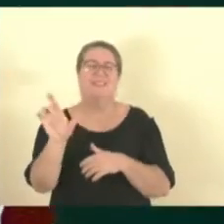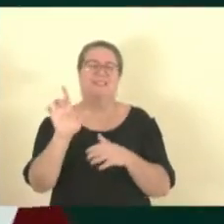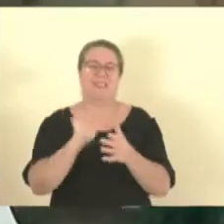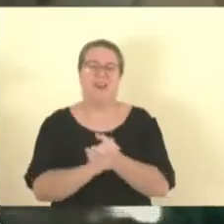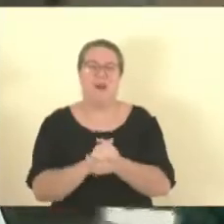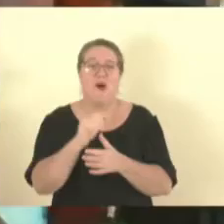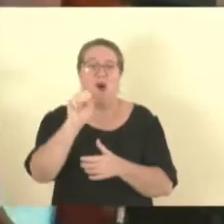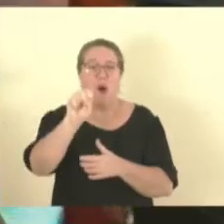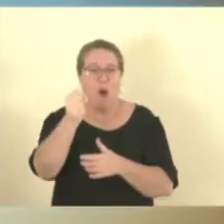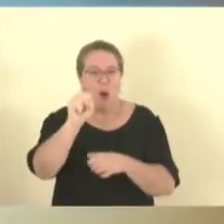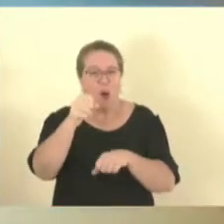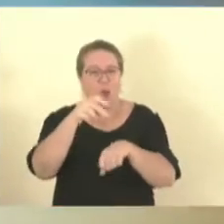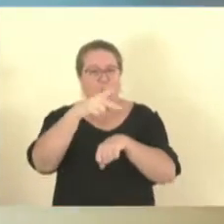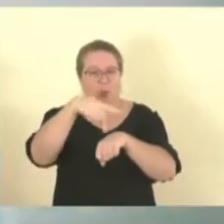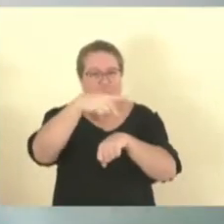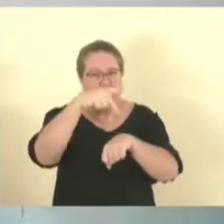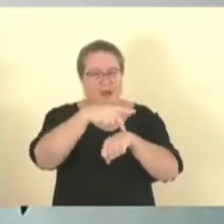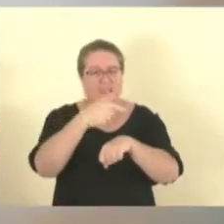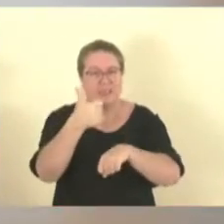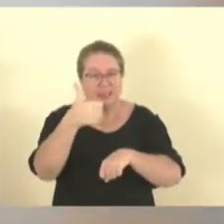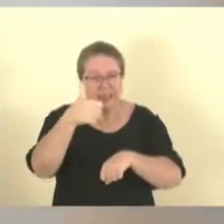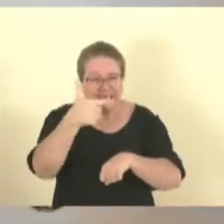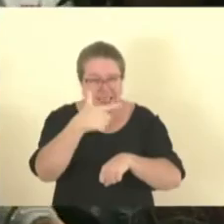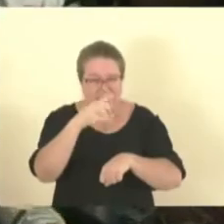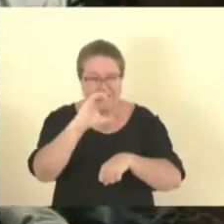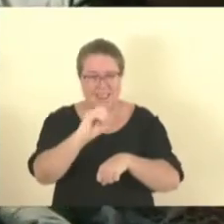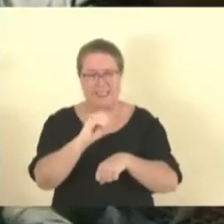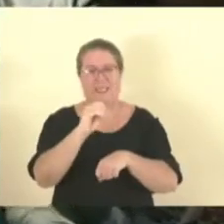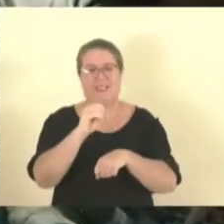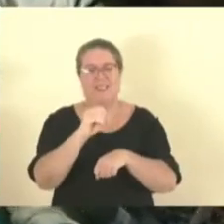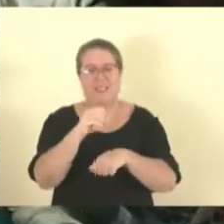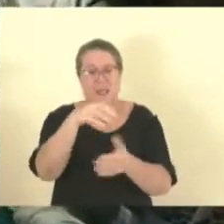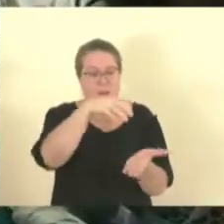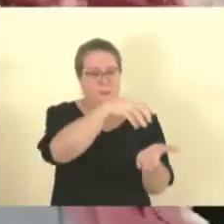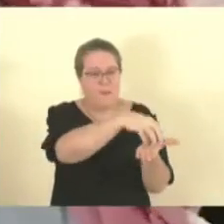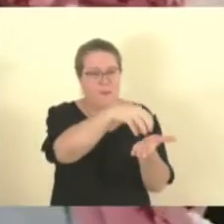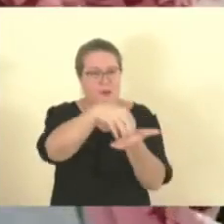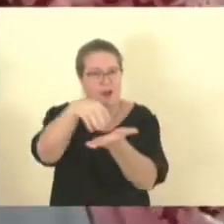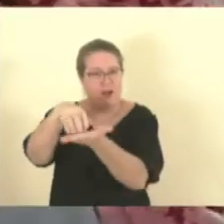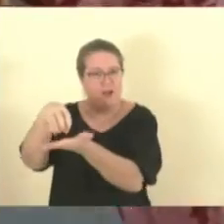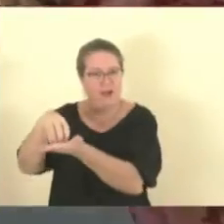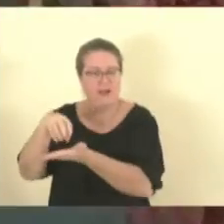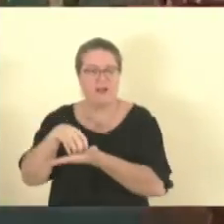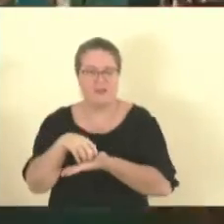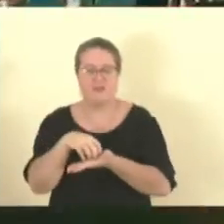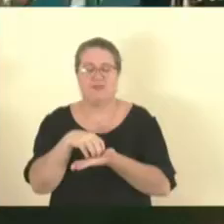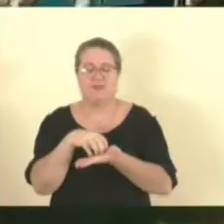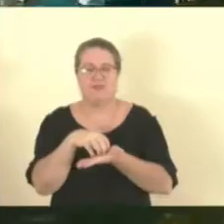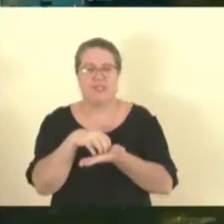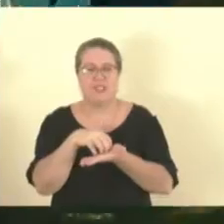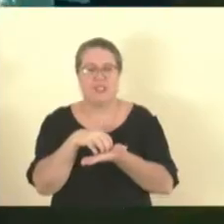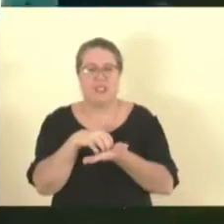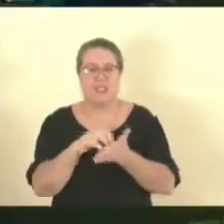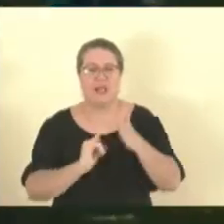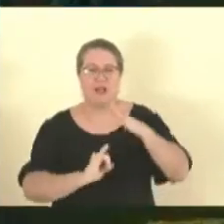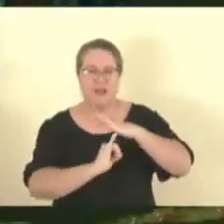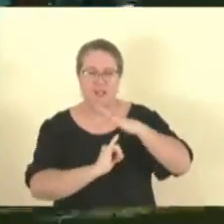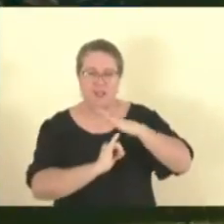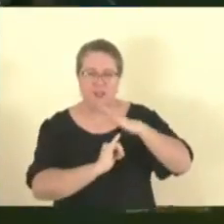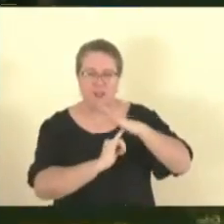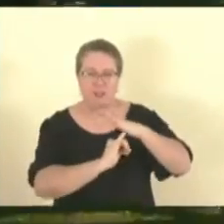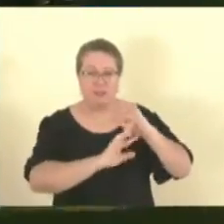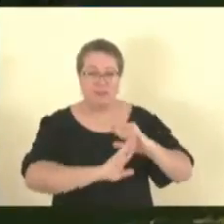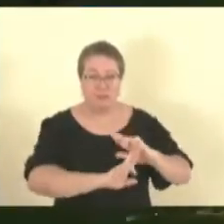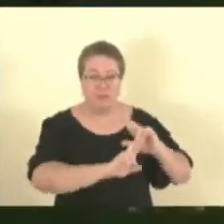8 países e 110 bases que a instituição está localizada em